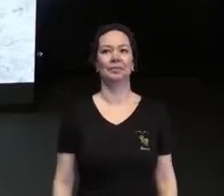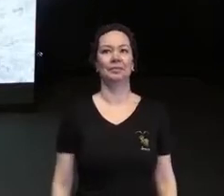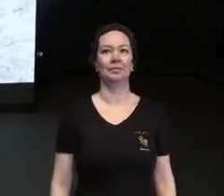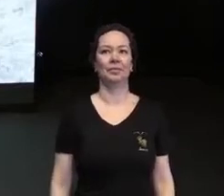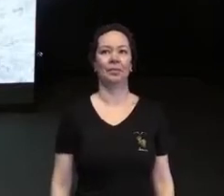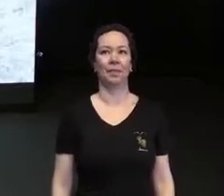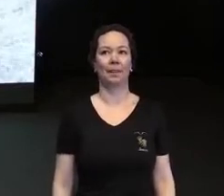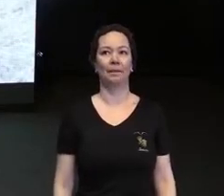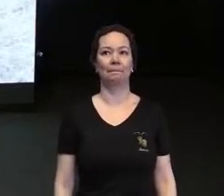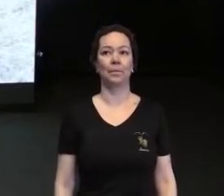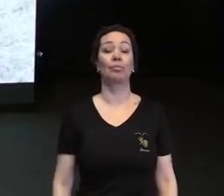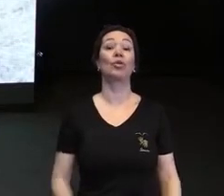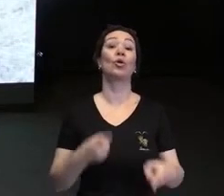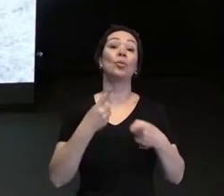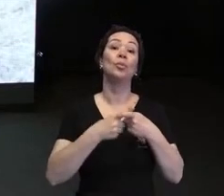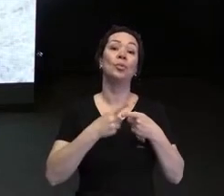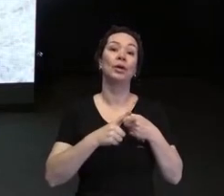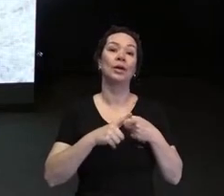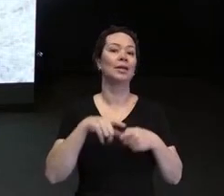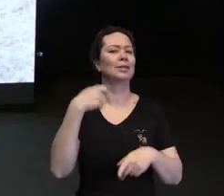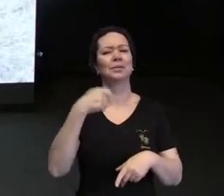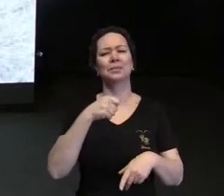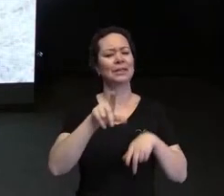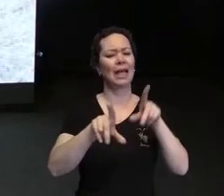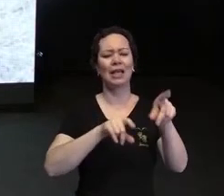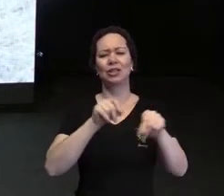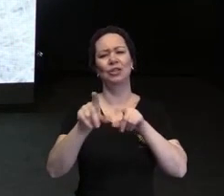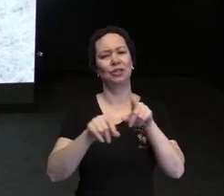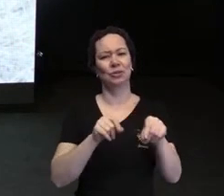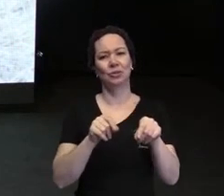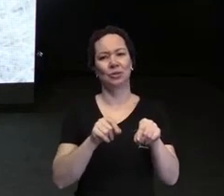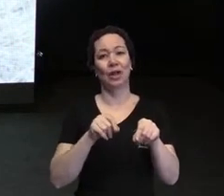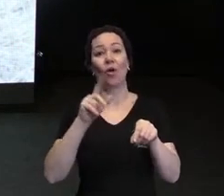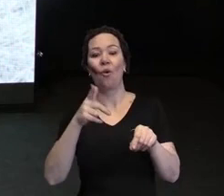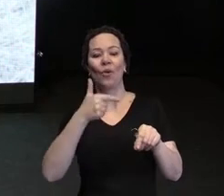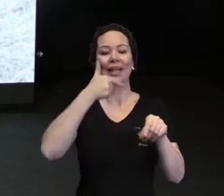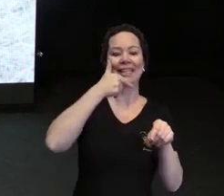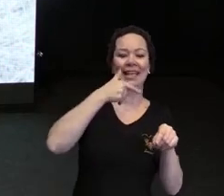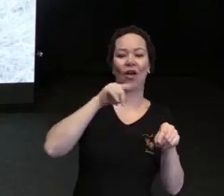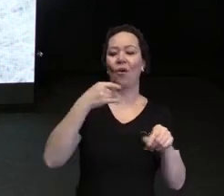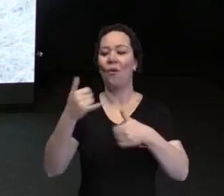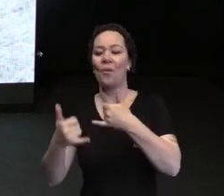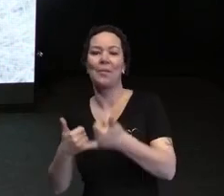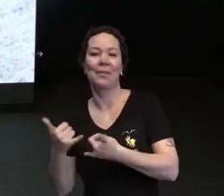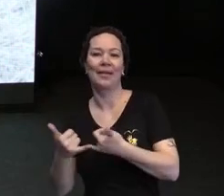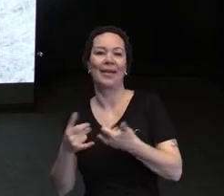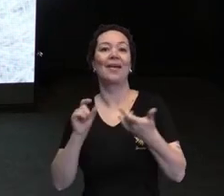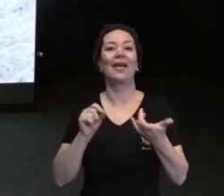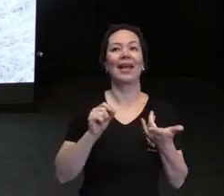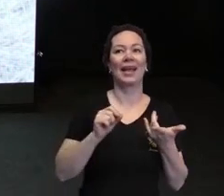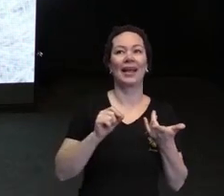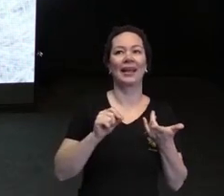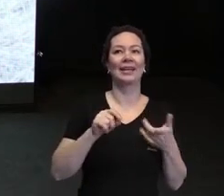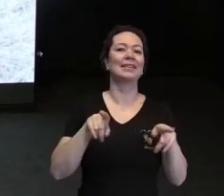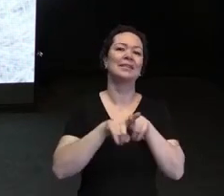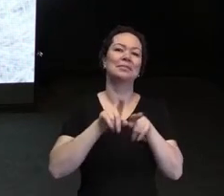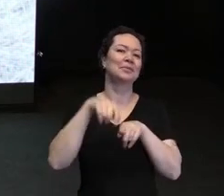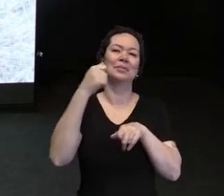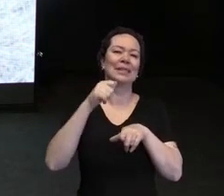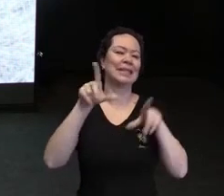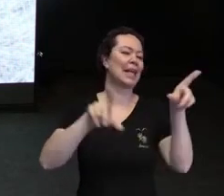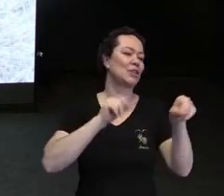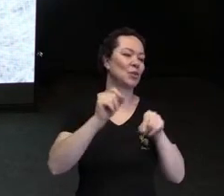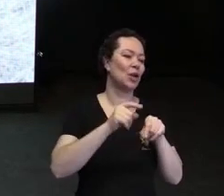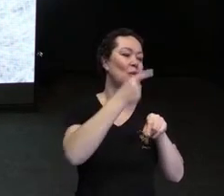porque não é preciso escolher entre sorrir e brincar e muito menos entre patati e patatá